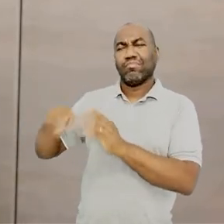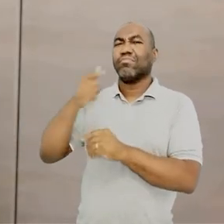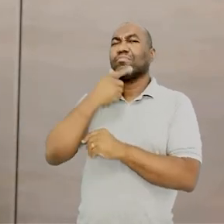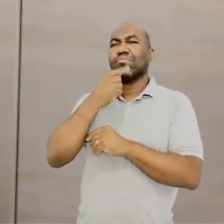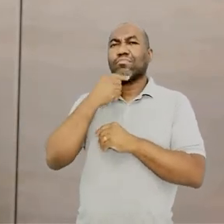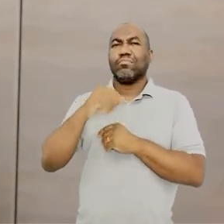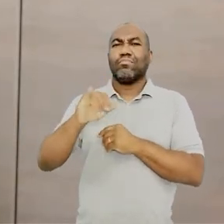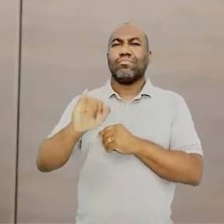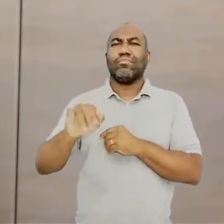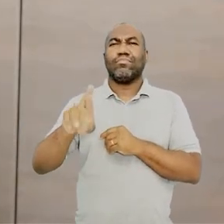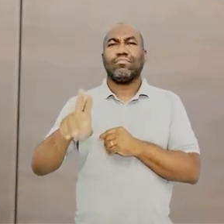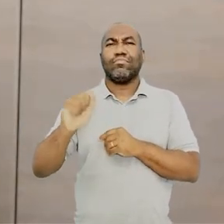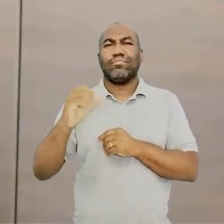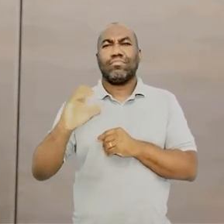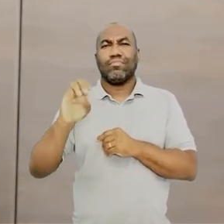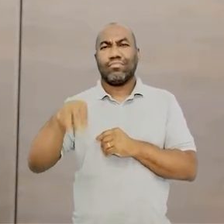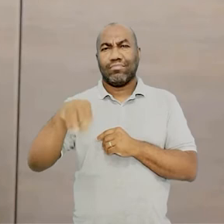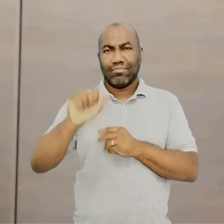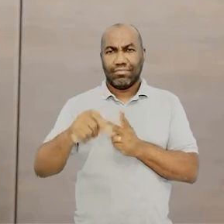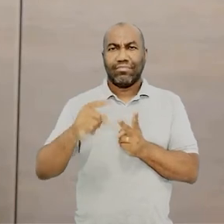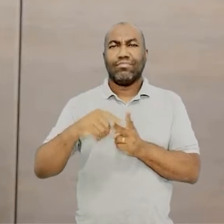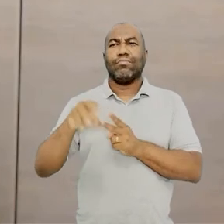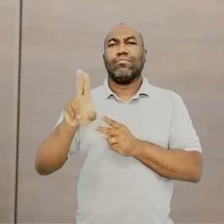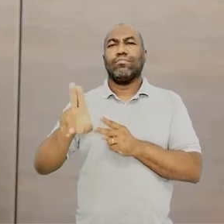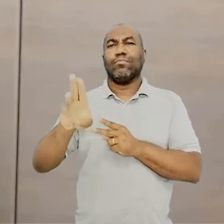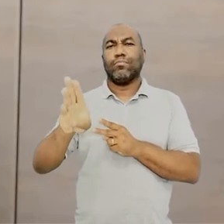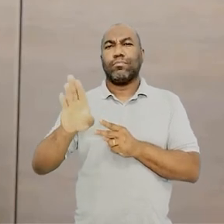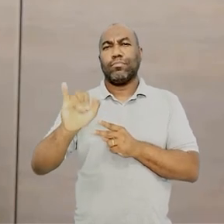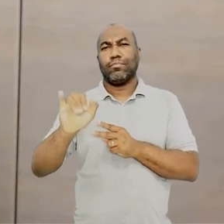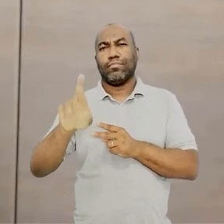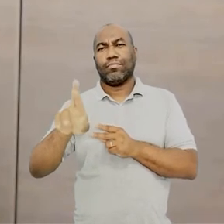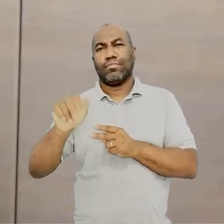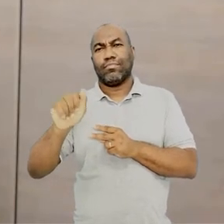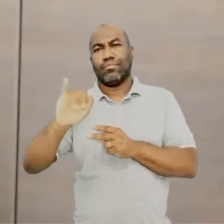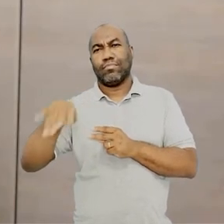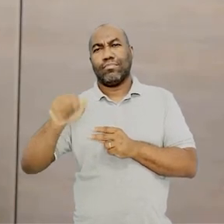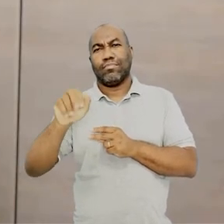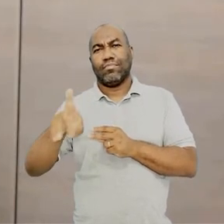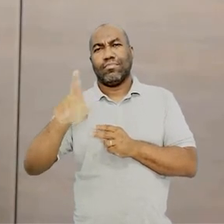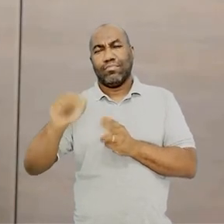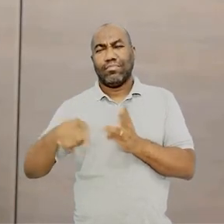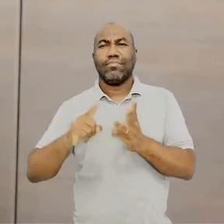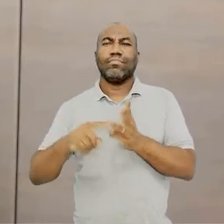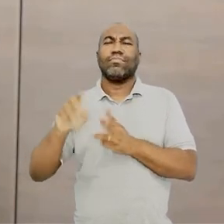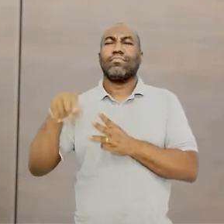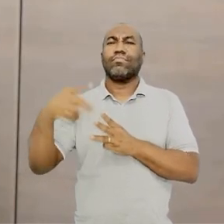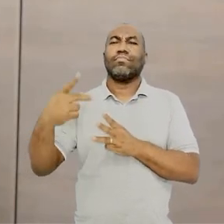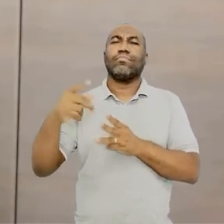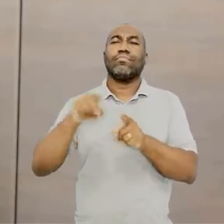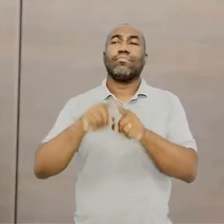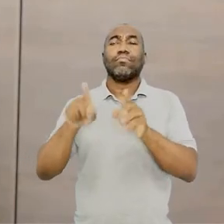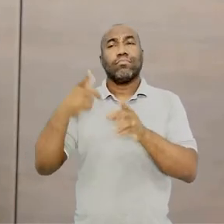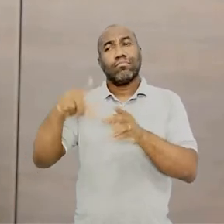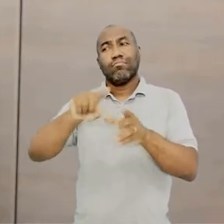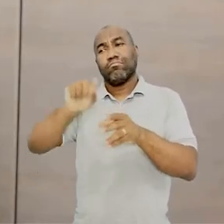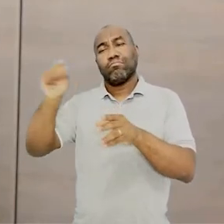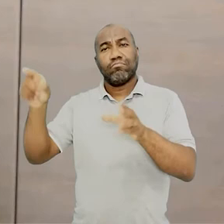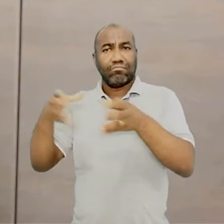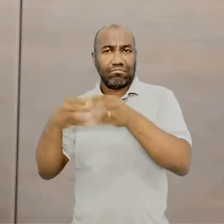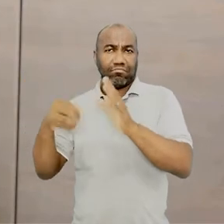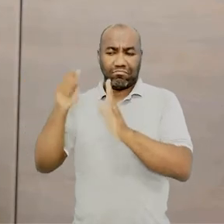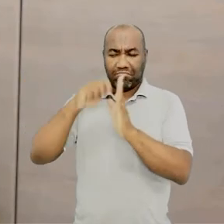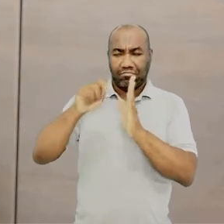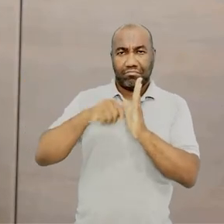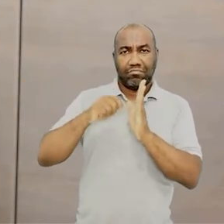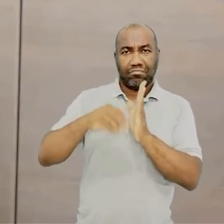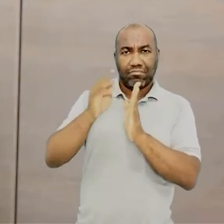Birajara, o Guarani. Ali eu tinha um índio como foco. E qual que é a diferença do índio de José de